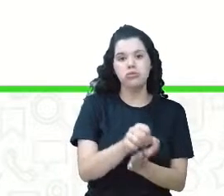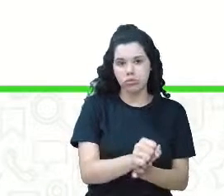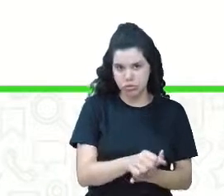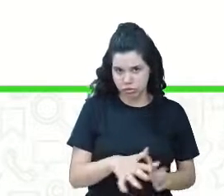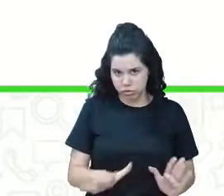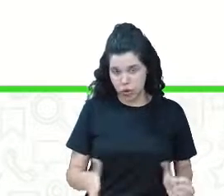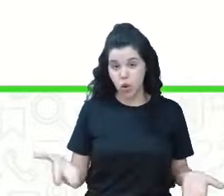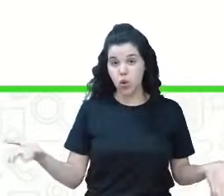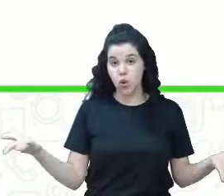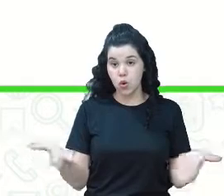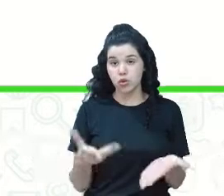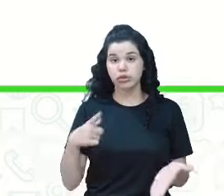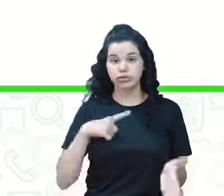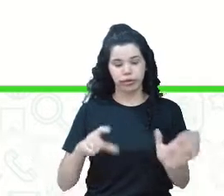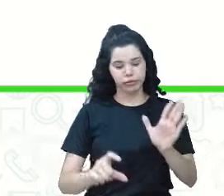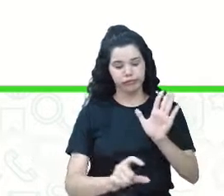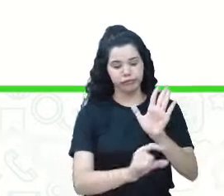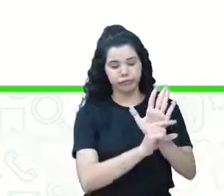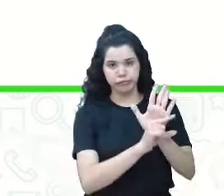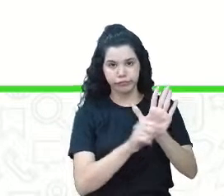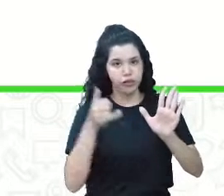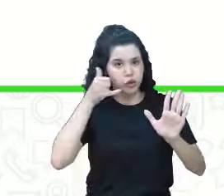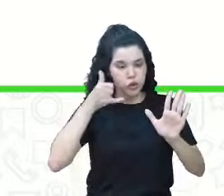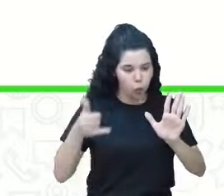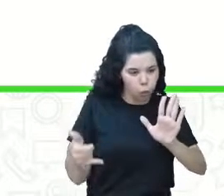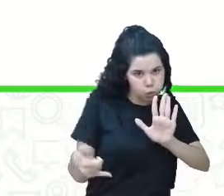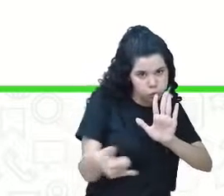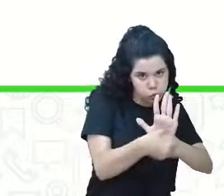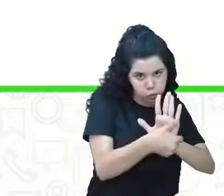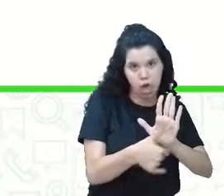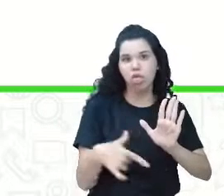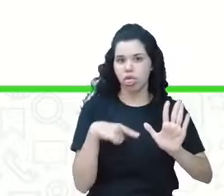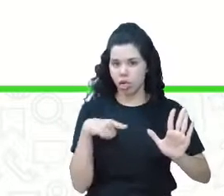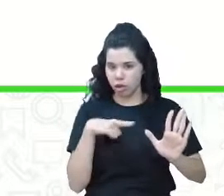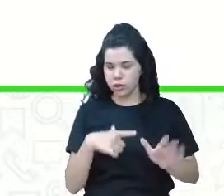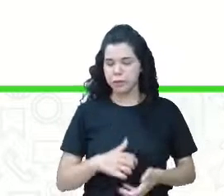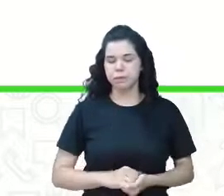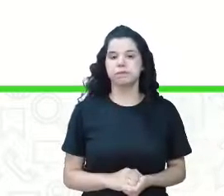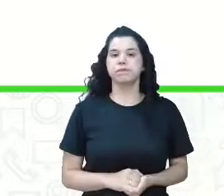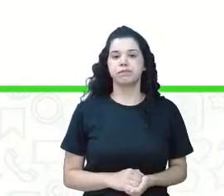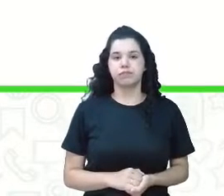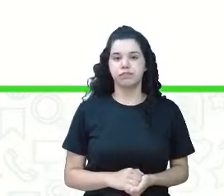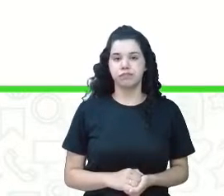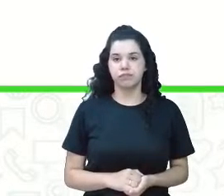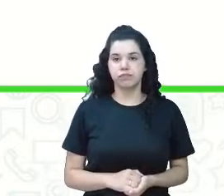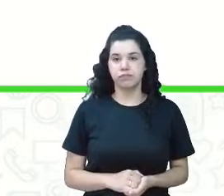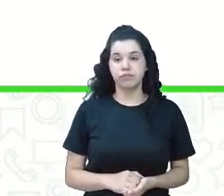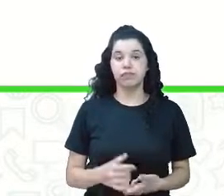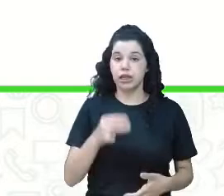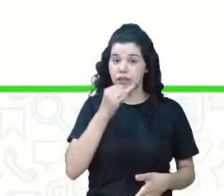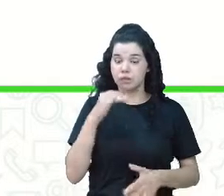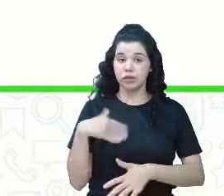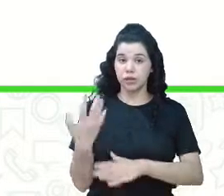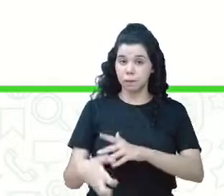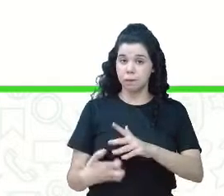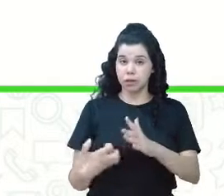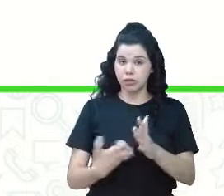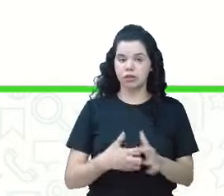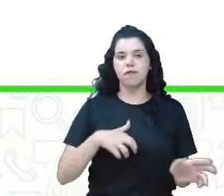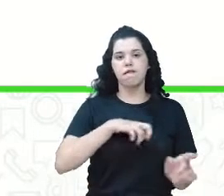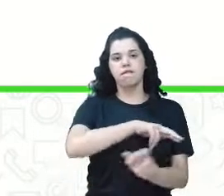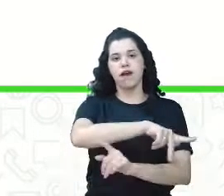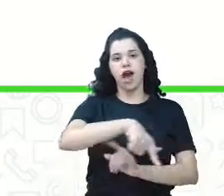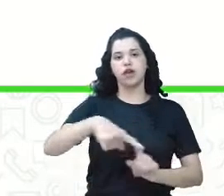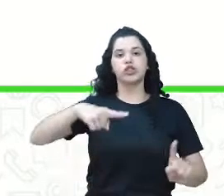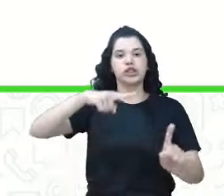Hoje nós temos aí o QR Code. Temos aí a nossa... Nas empresas existem diversos tipos